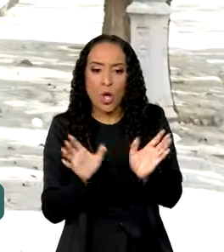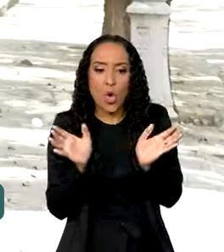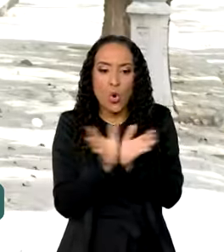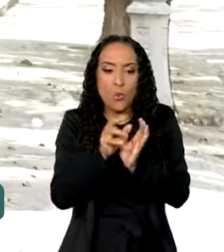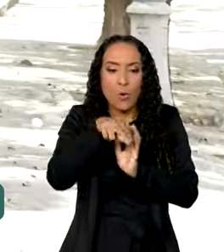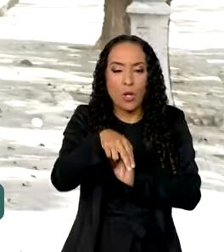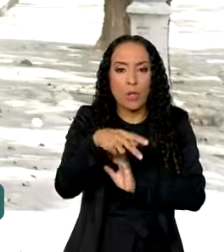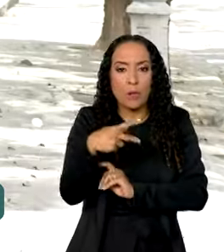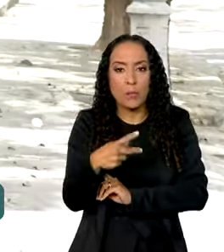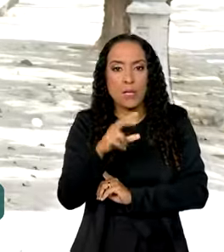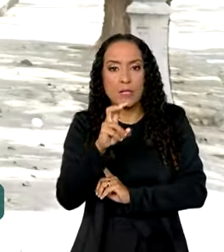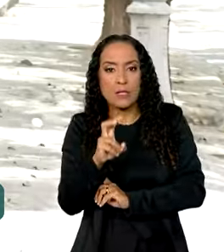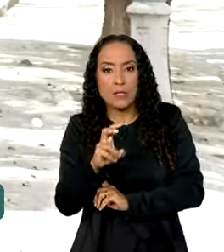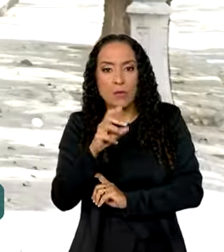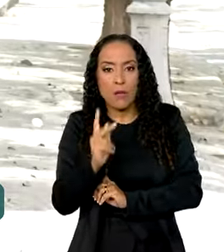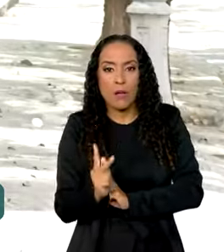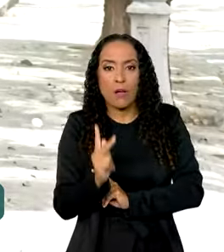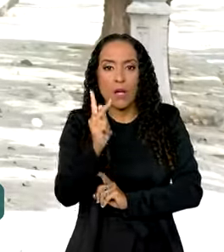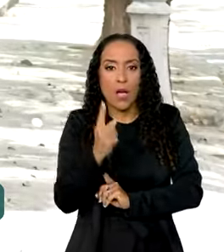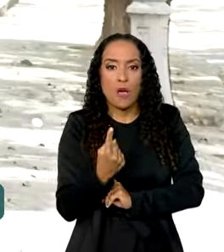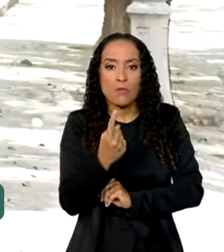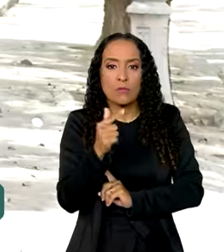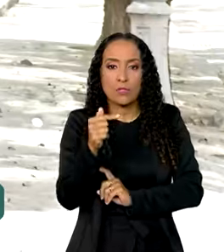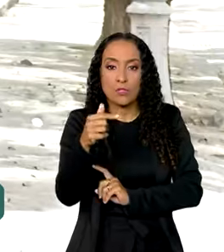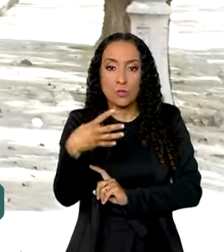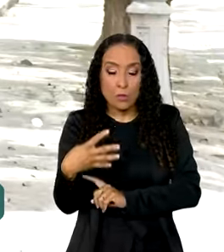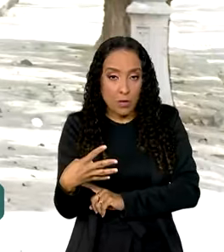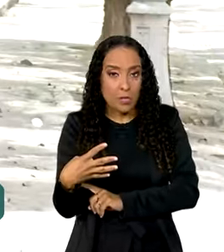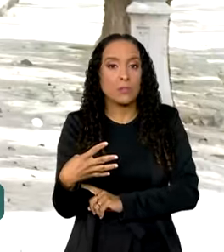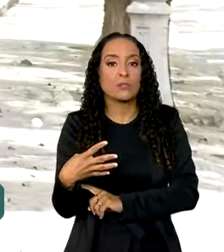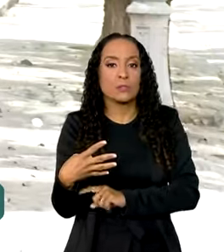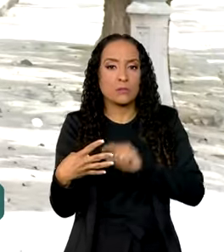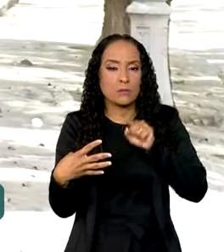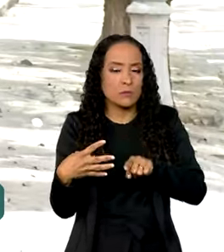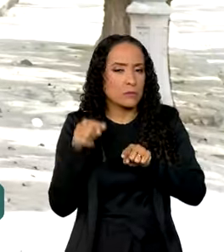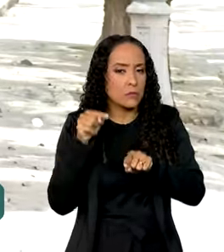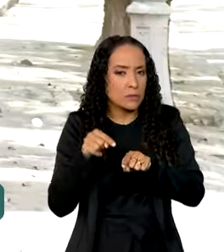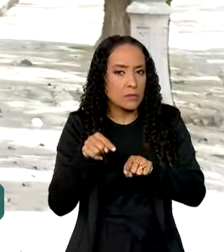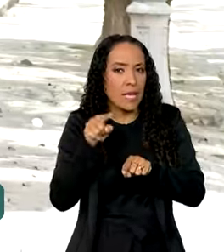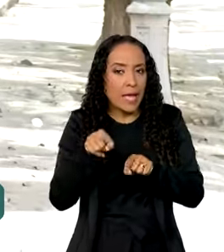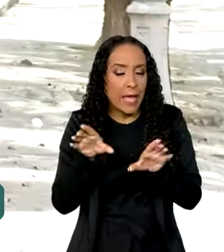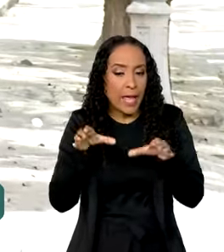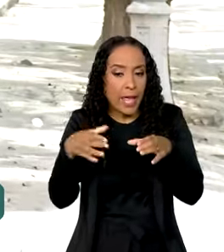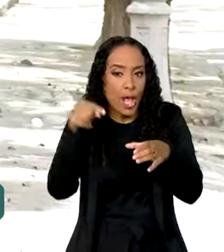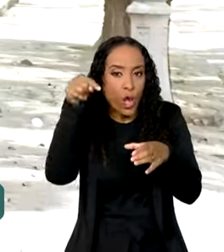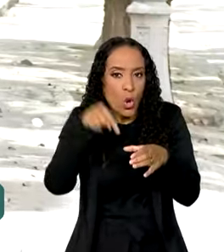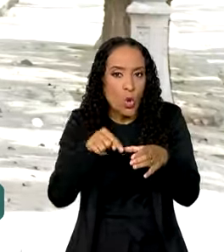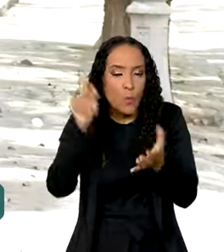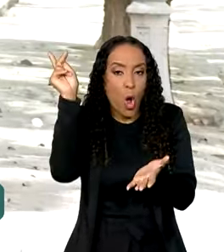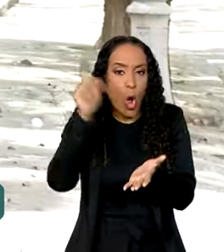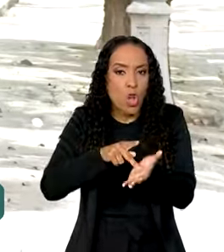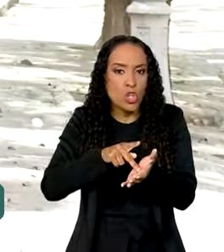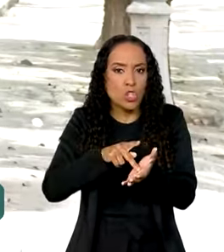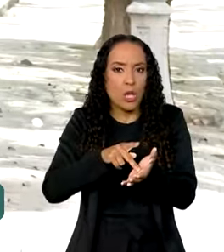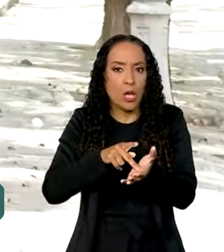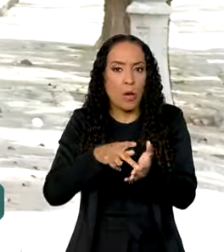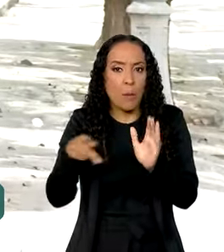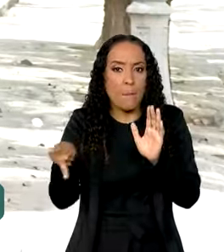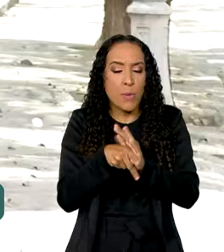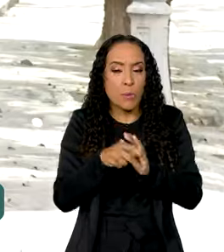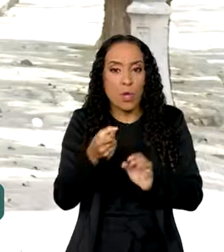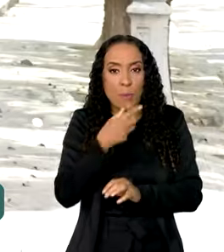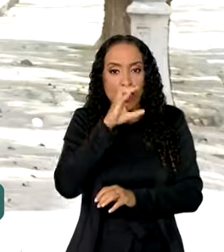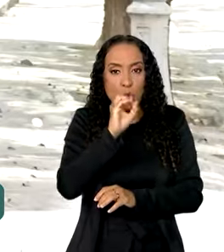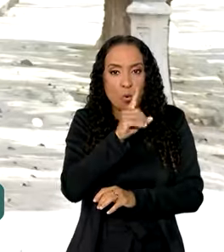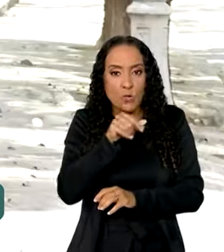NP5K174. Apesar de este ser um lote original e autêntico do Ozenpik,